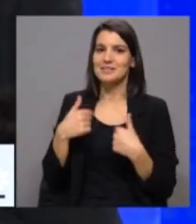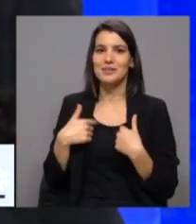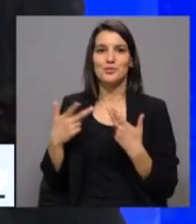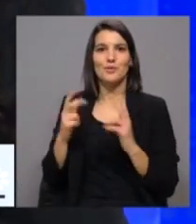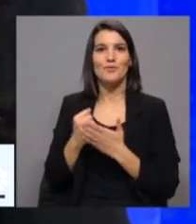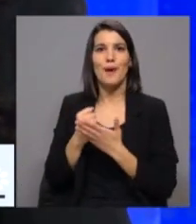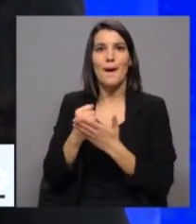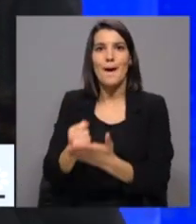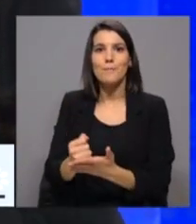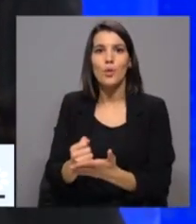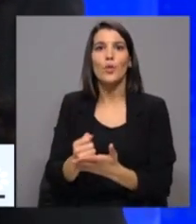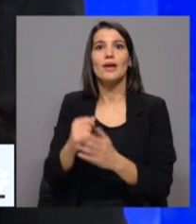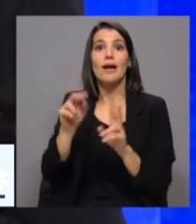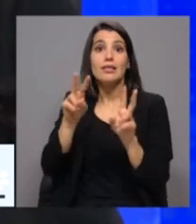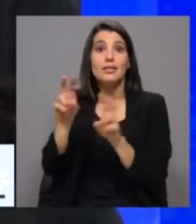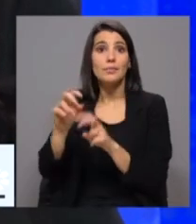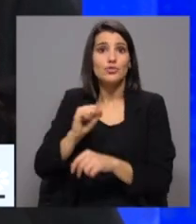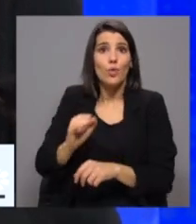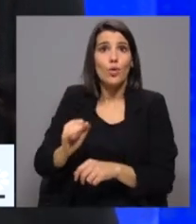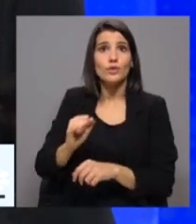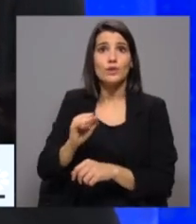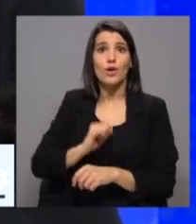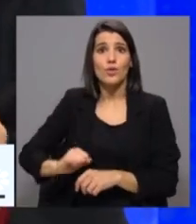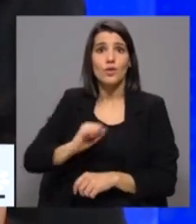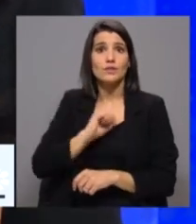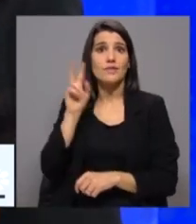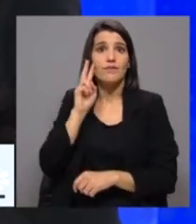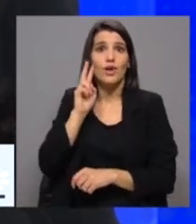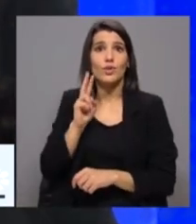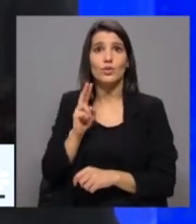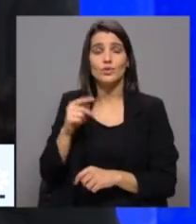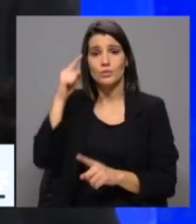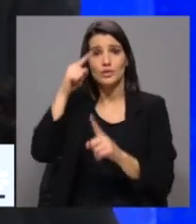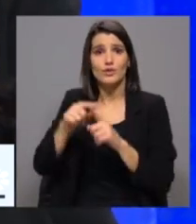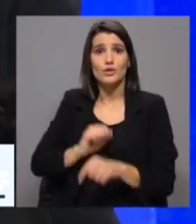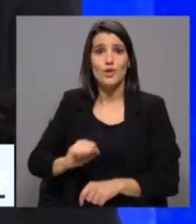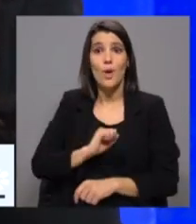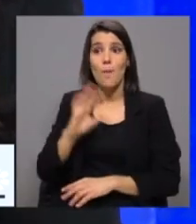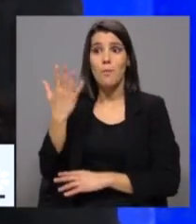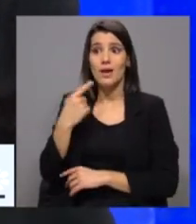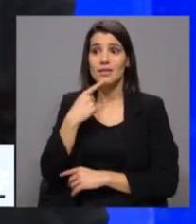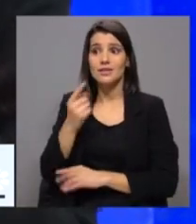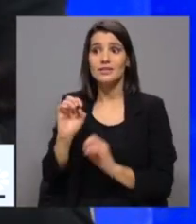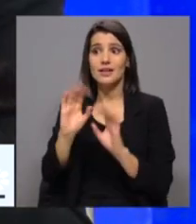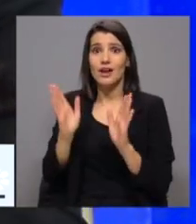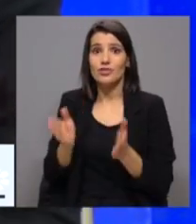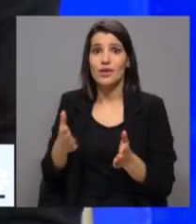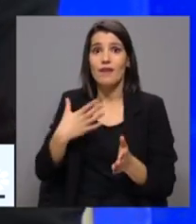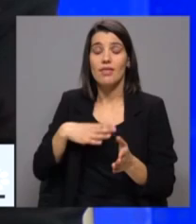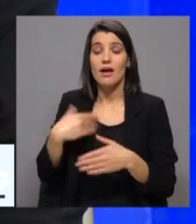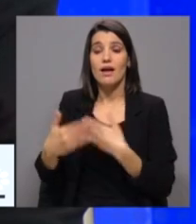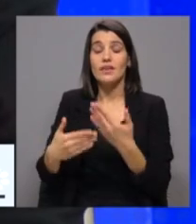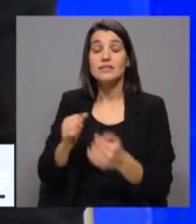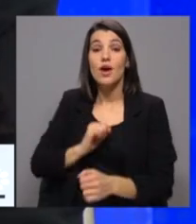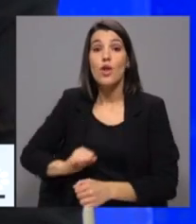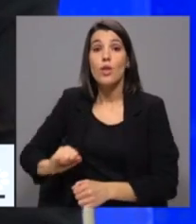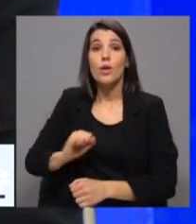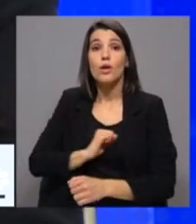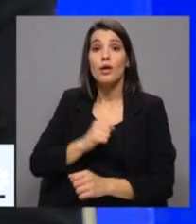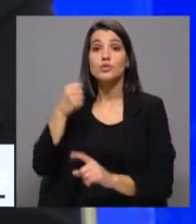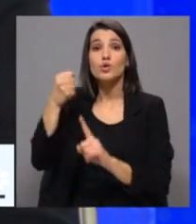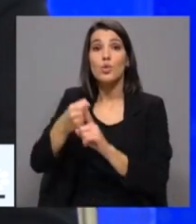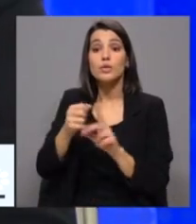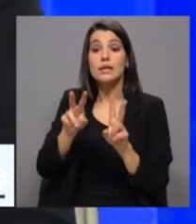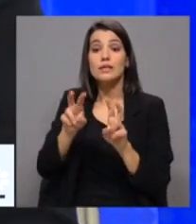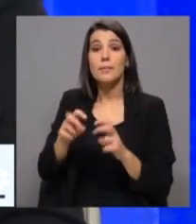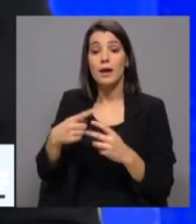para apoiar agendas que vão contra aquilo que é os seus valores e o seu anelhário. O PAN, aquilo que já deixou bem claro, é que queremos fazer avançar as nossas causas e que não